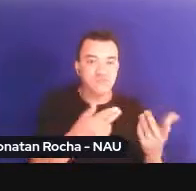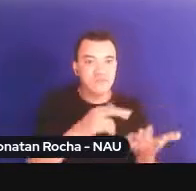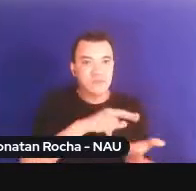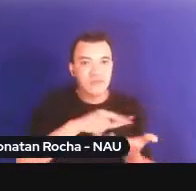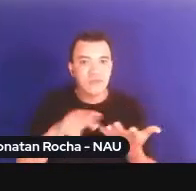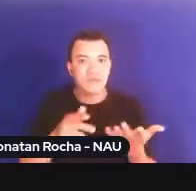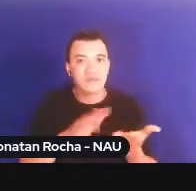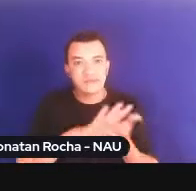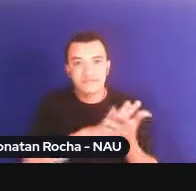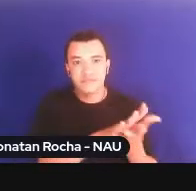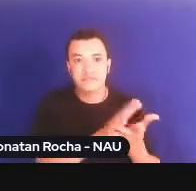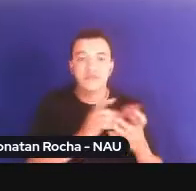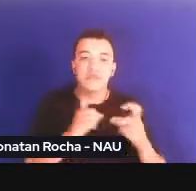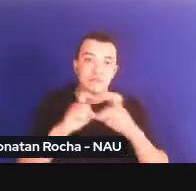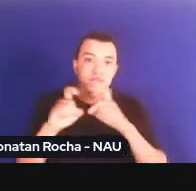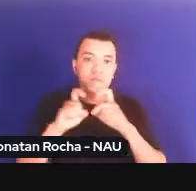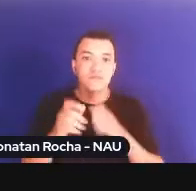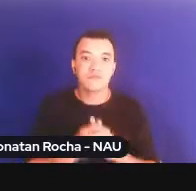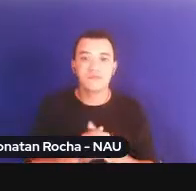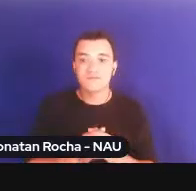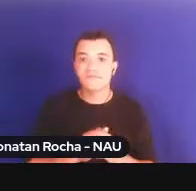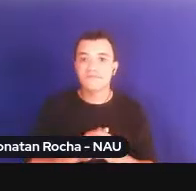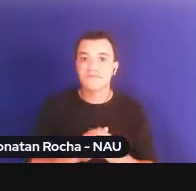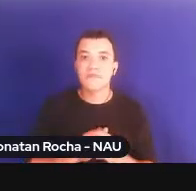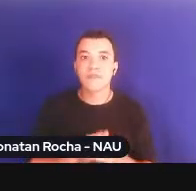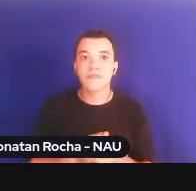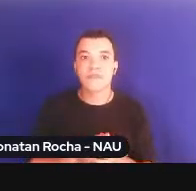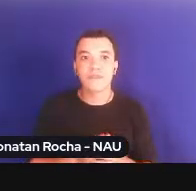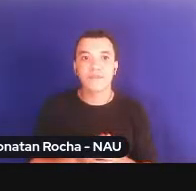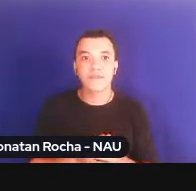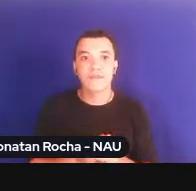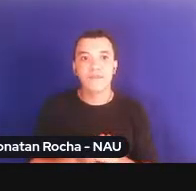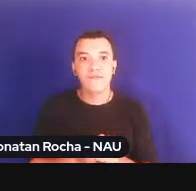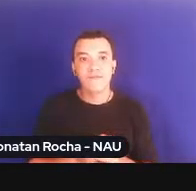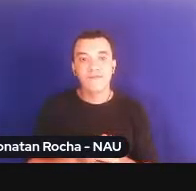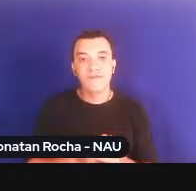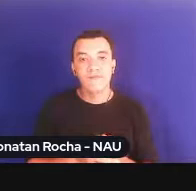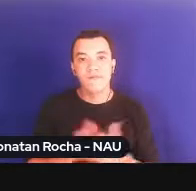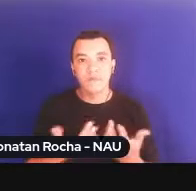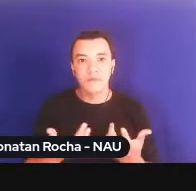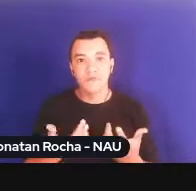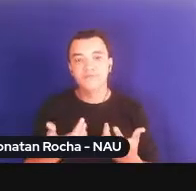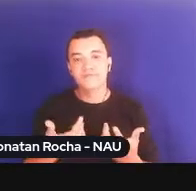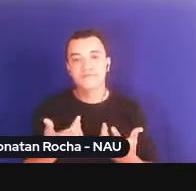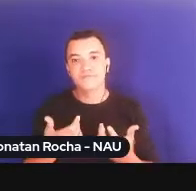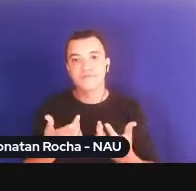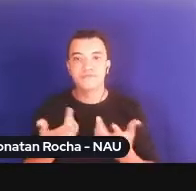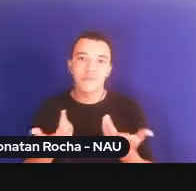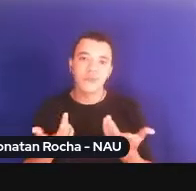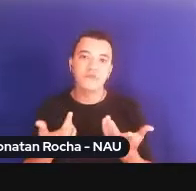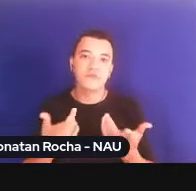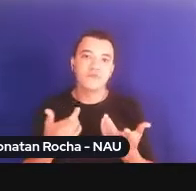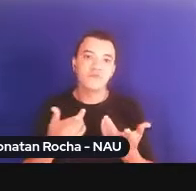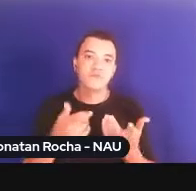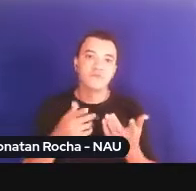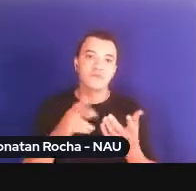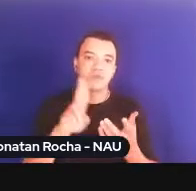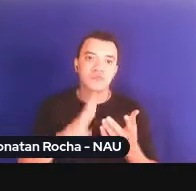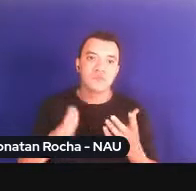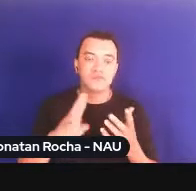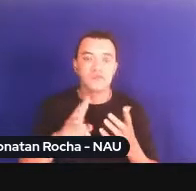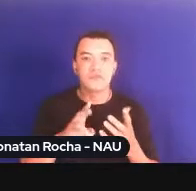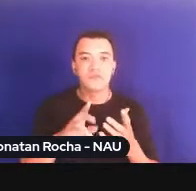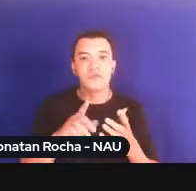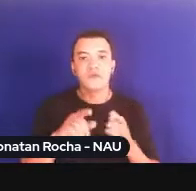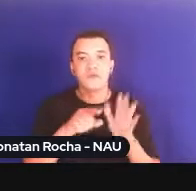senso, como mecanismos para reparação histórica de direitos. A própria análise